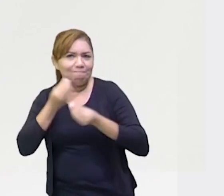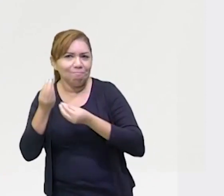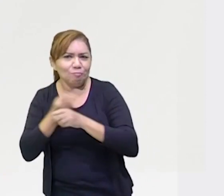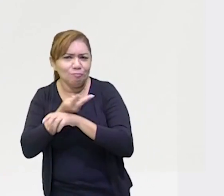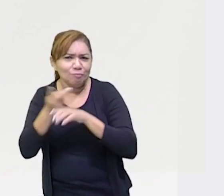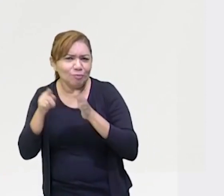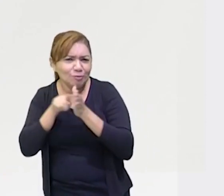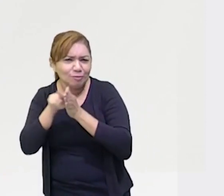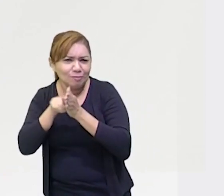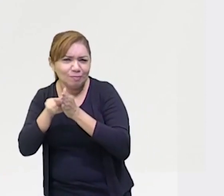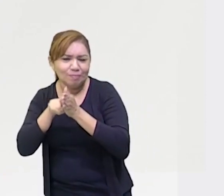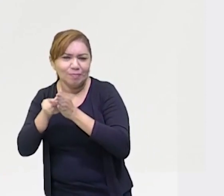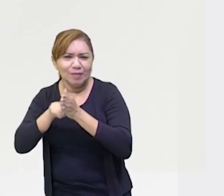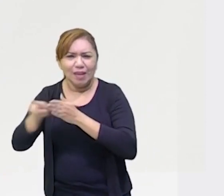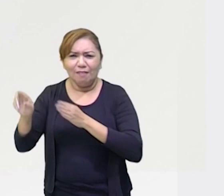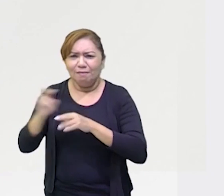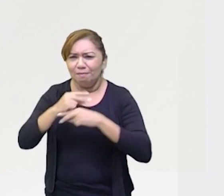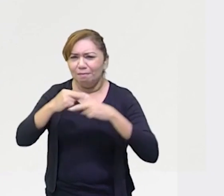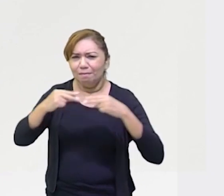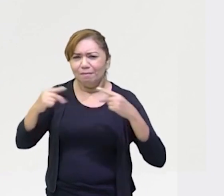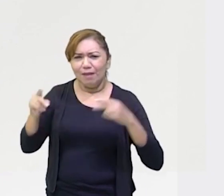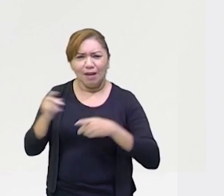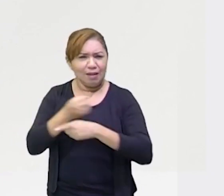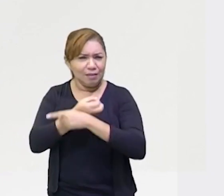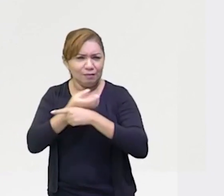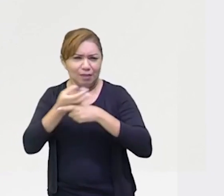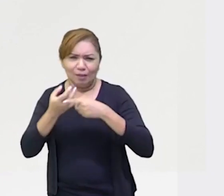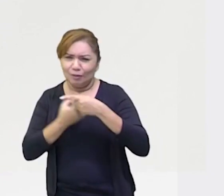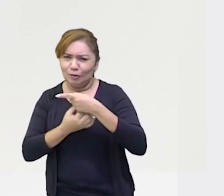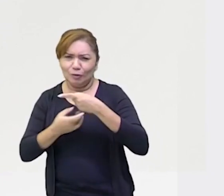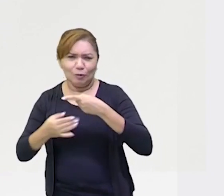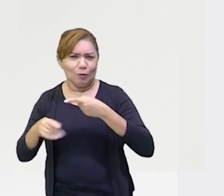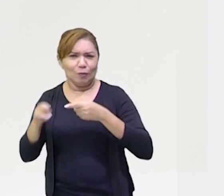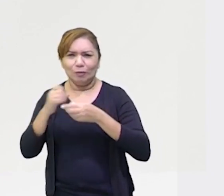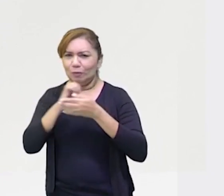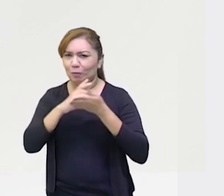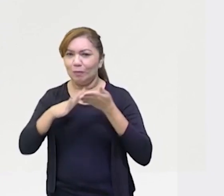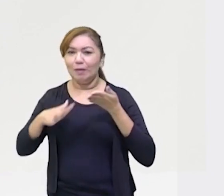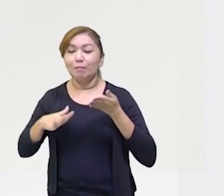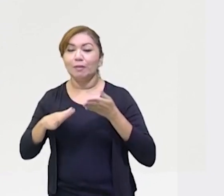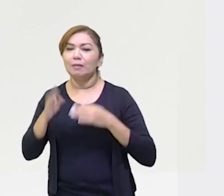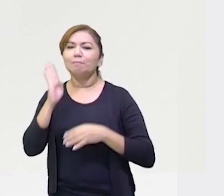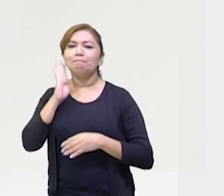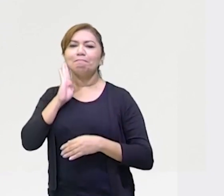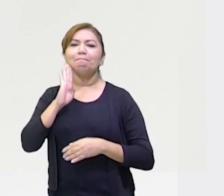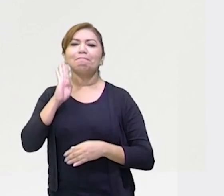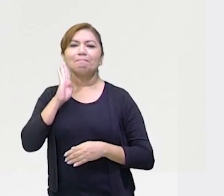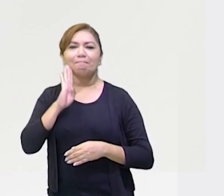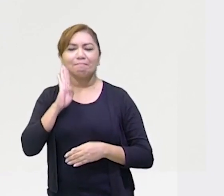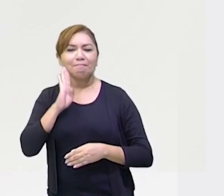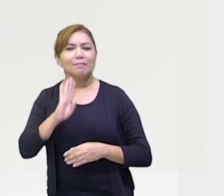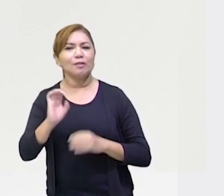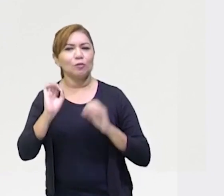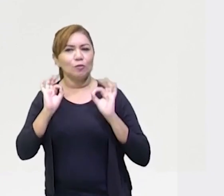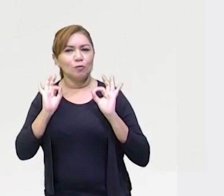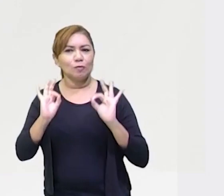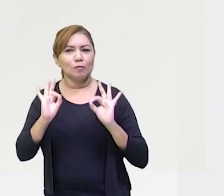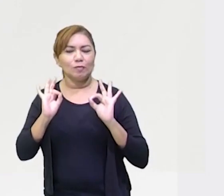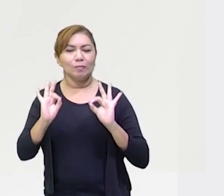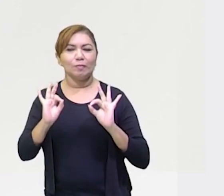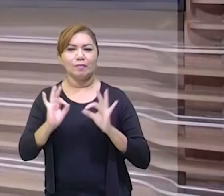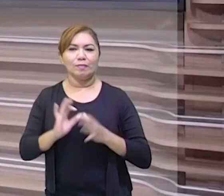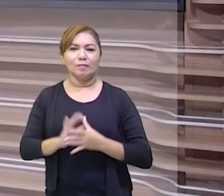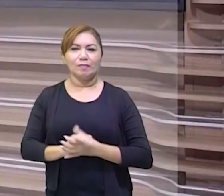frações em situações problema. Beleza? Olha só, aula show! Show,